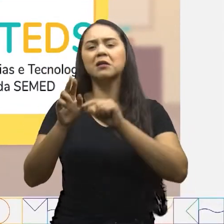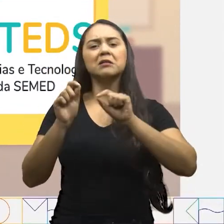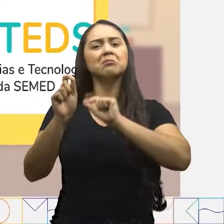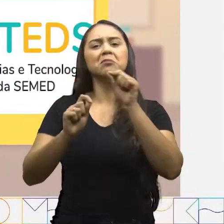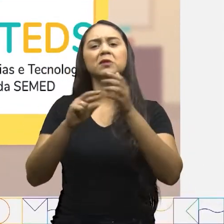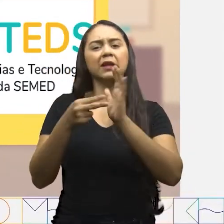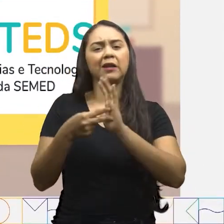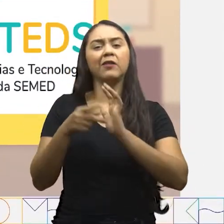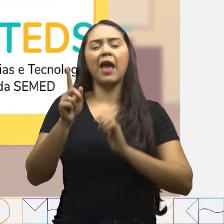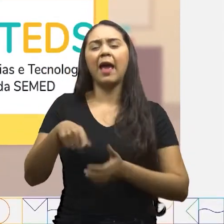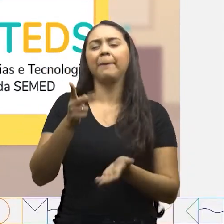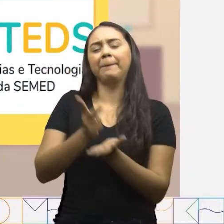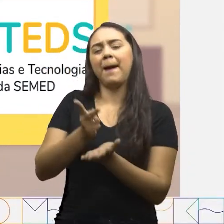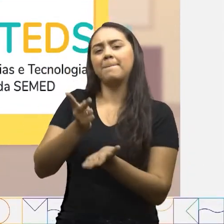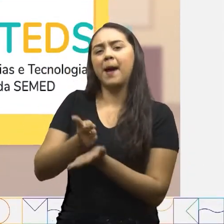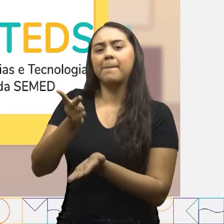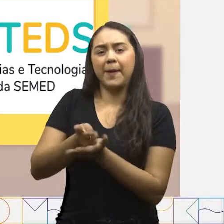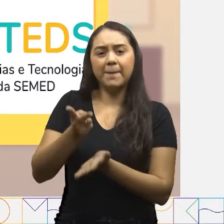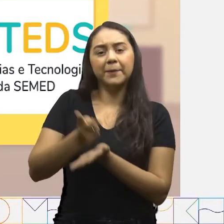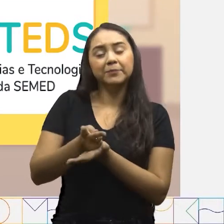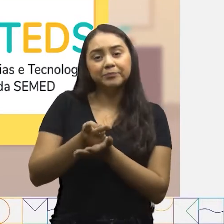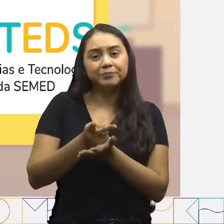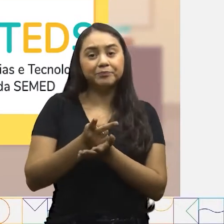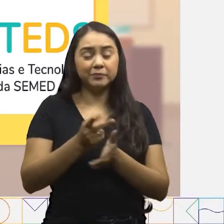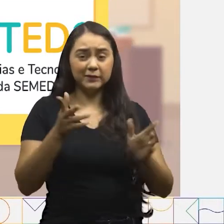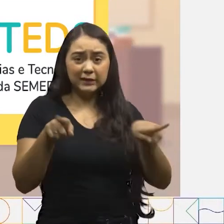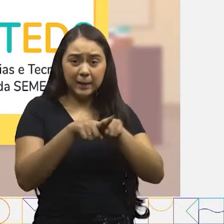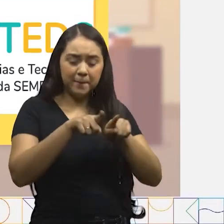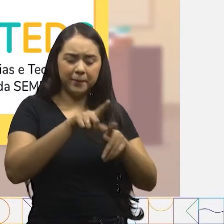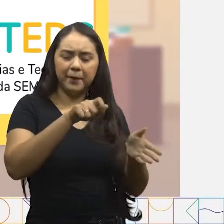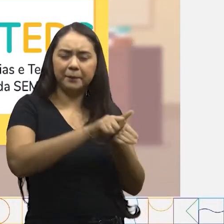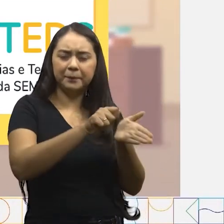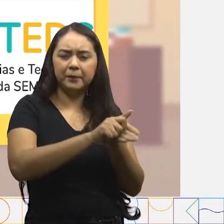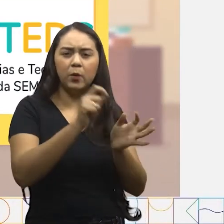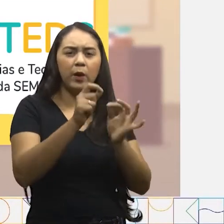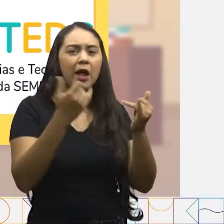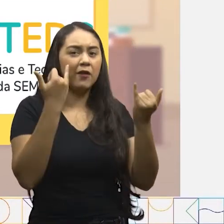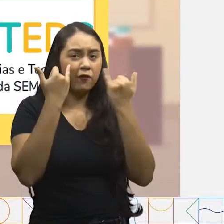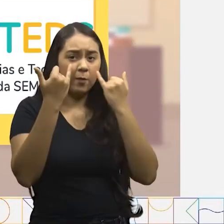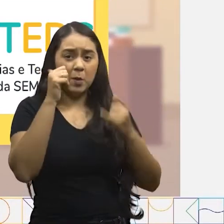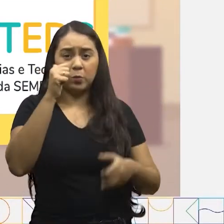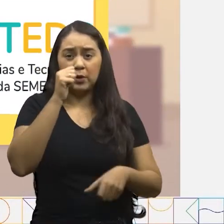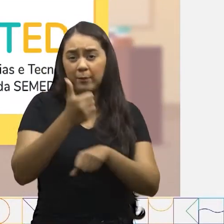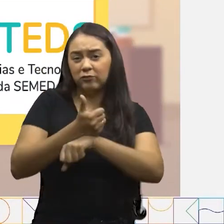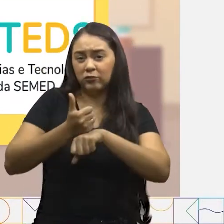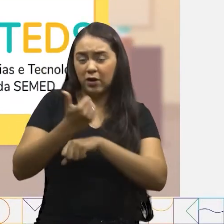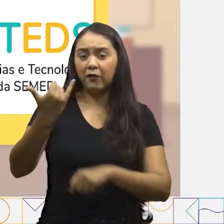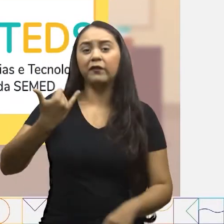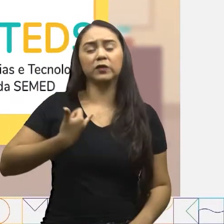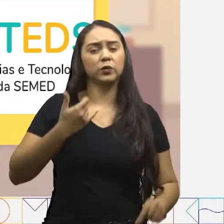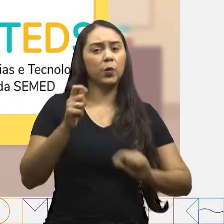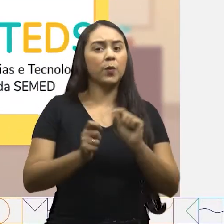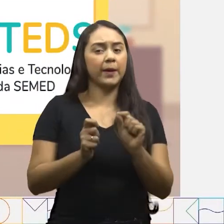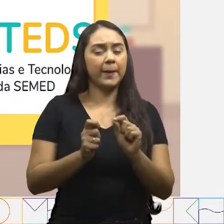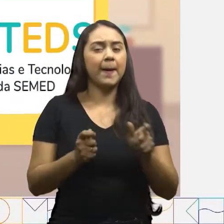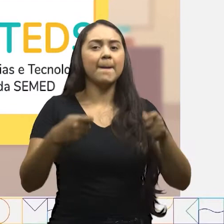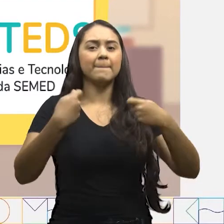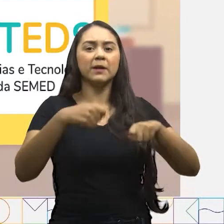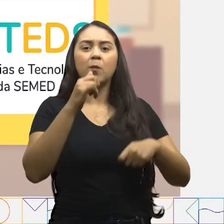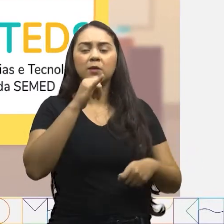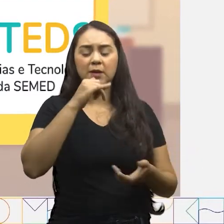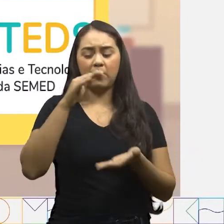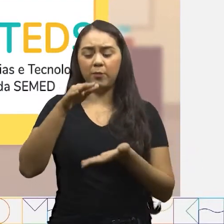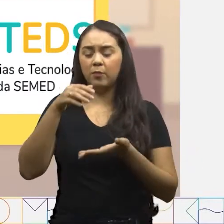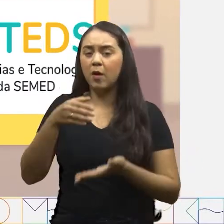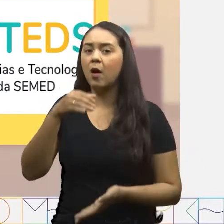Ah, eu anotei uma informação muito legal que a dentista nos deu Ela disse que devemos